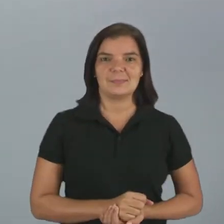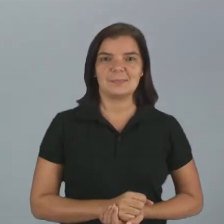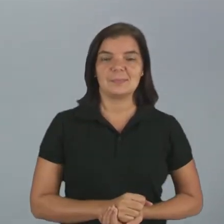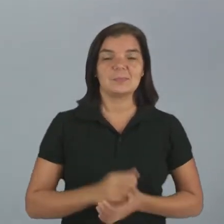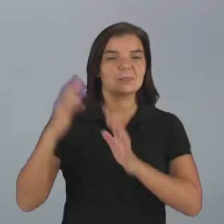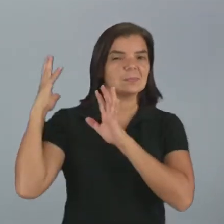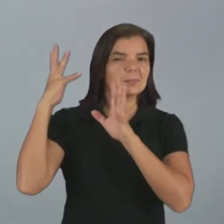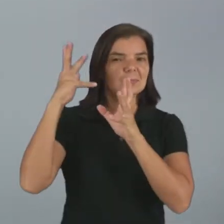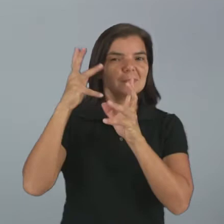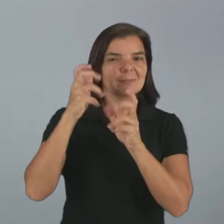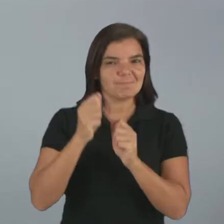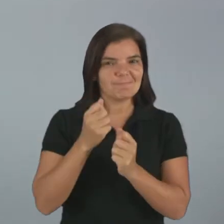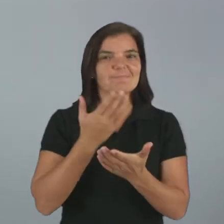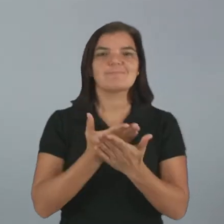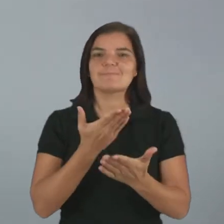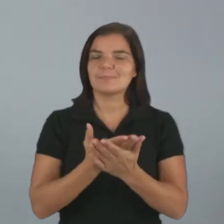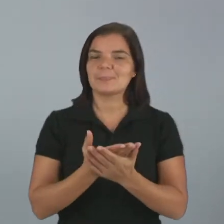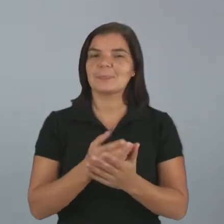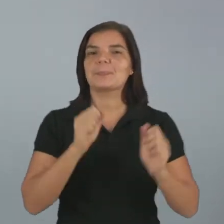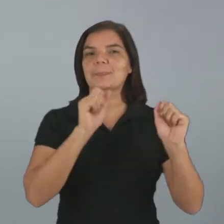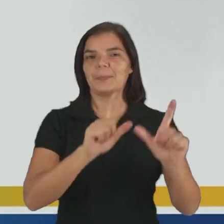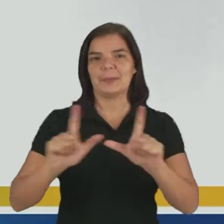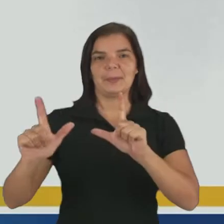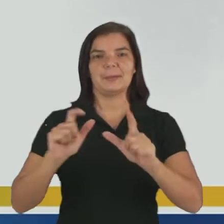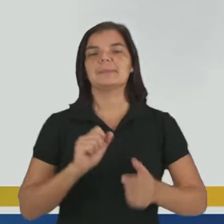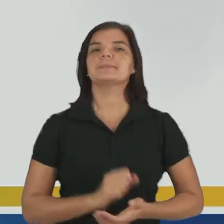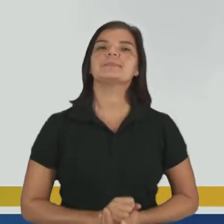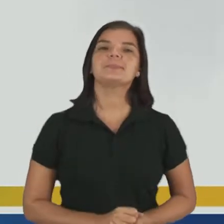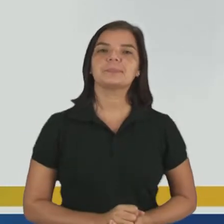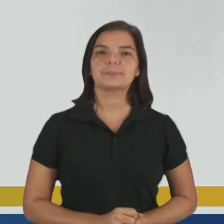recapitular um pouquinho do que estudamos, acompanhe na telinha.